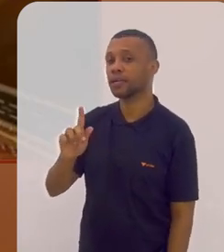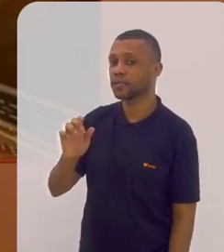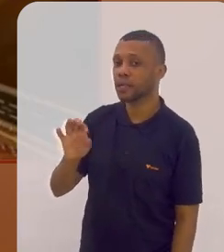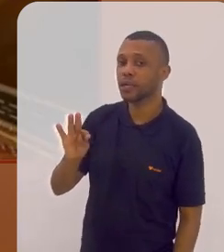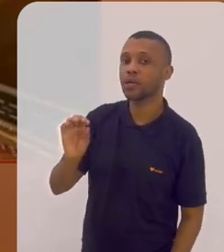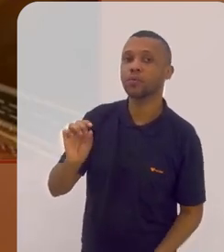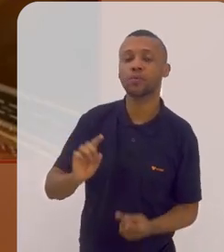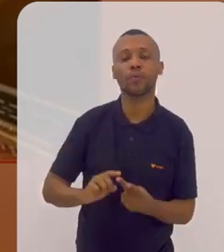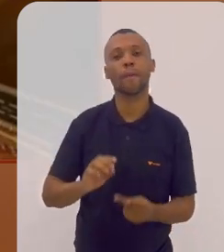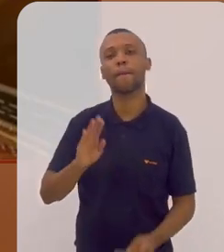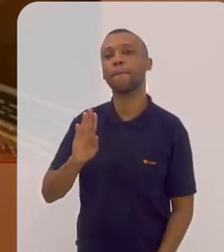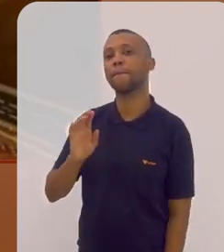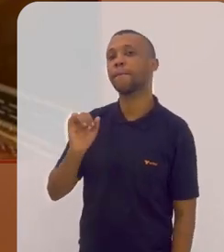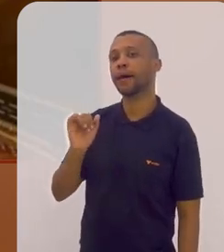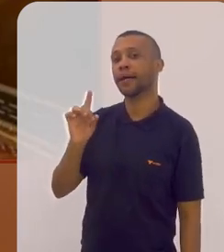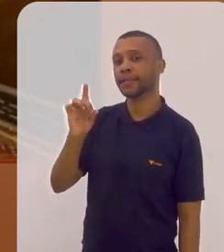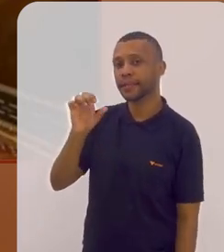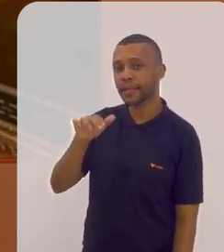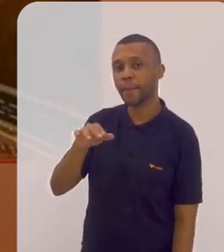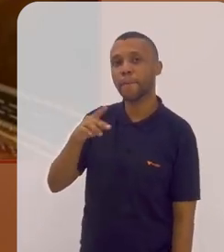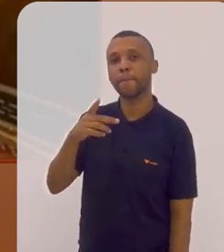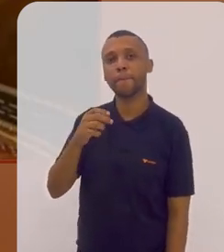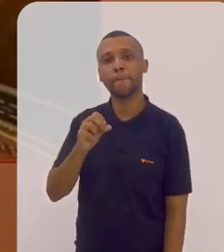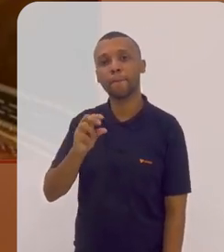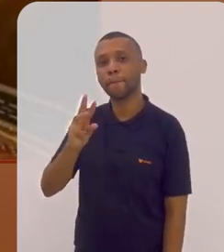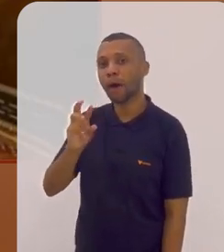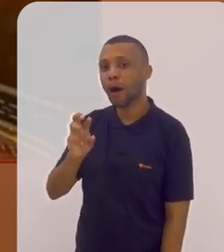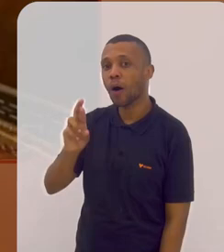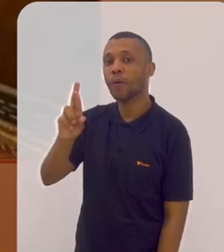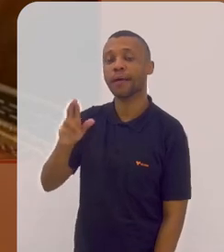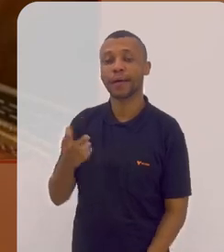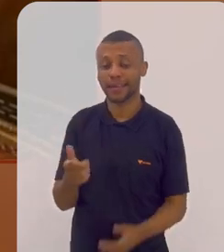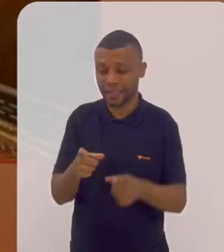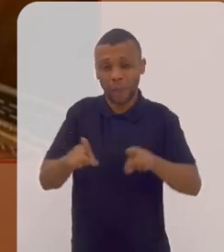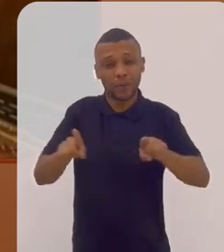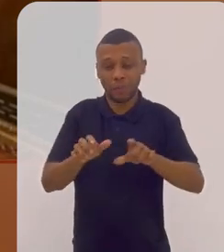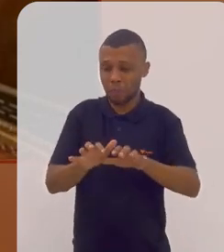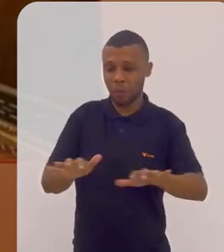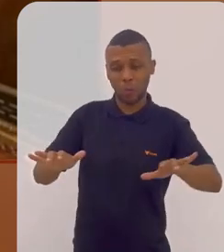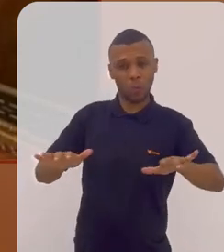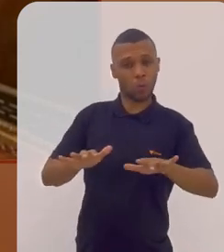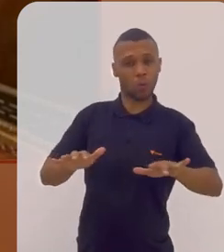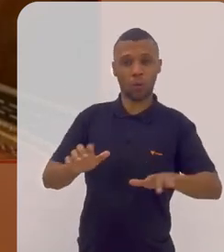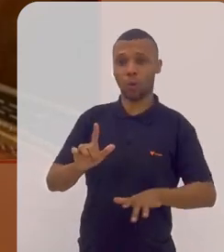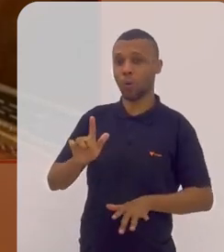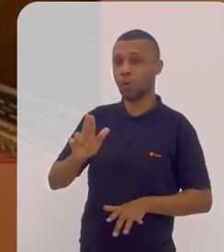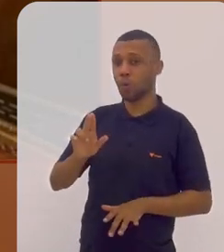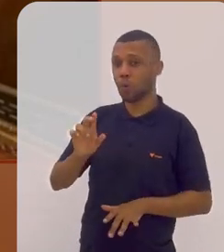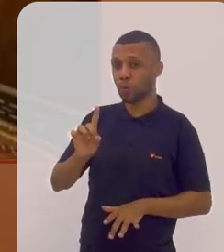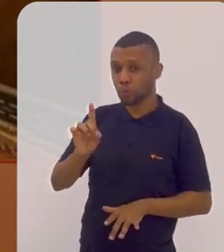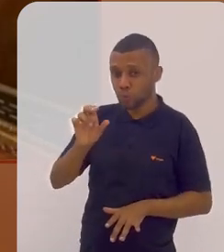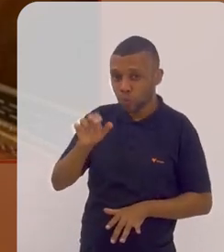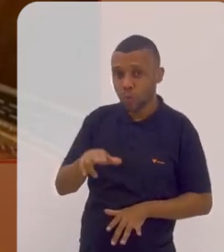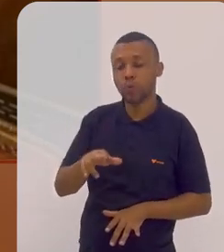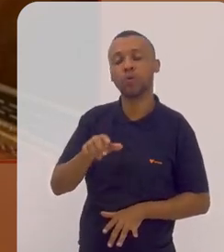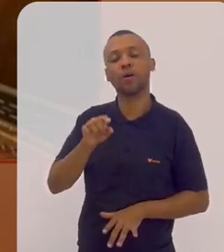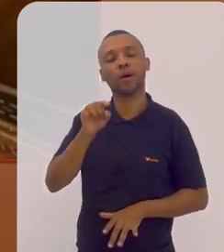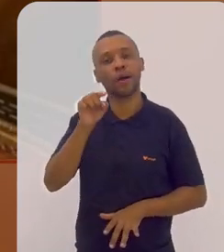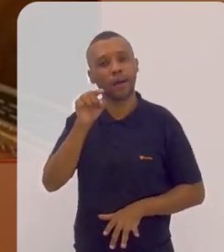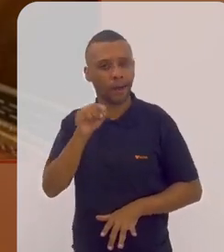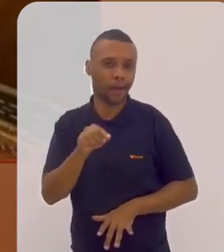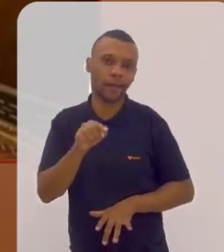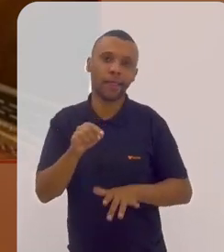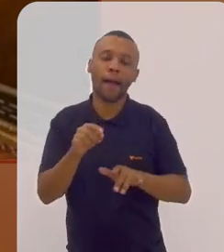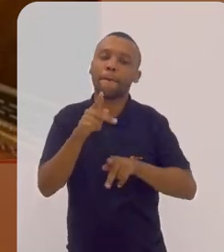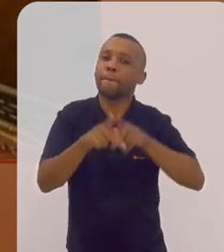Powell, né? Esse Lundu que eu toquei, por exemplo, tem um gosto mais popular, que foi apropriado pelo Ernesto Nazaré,